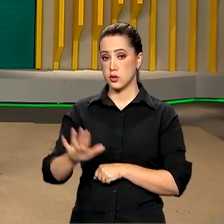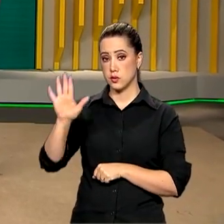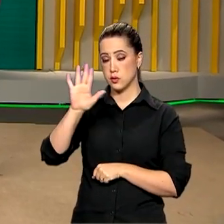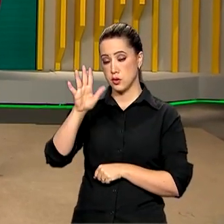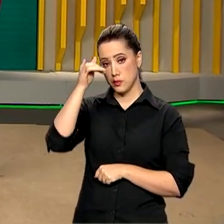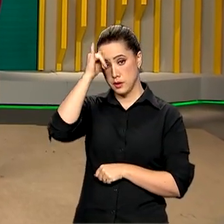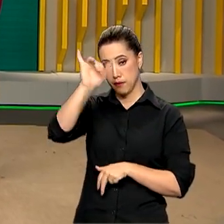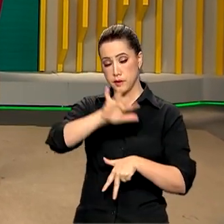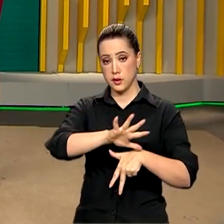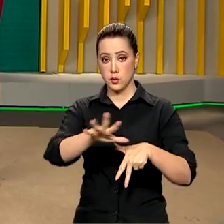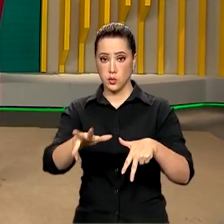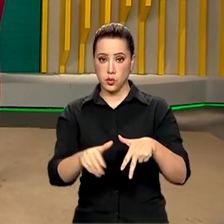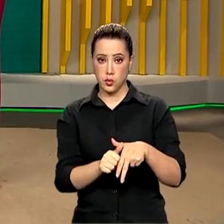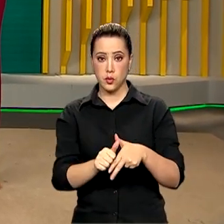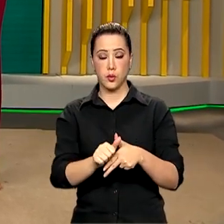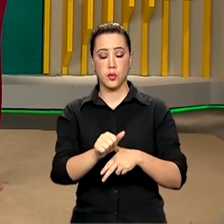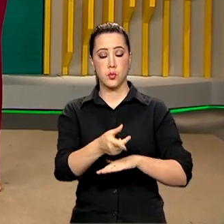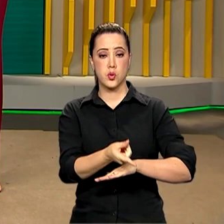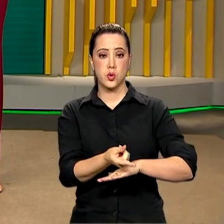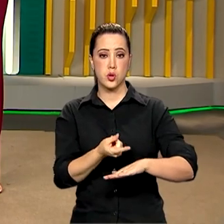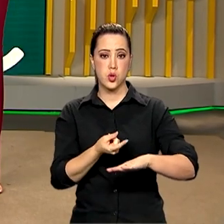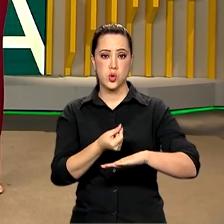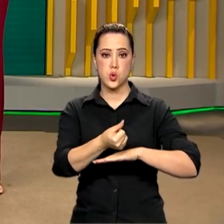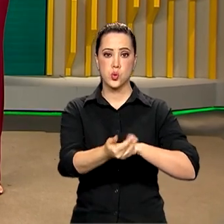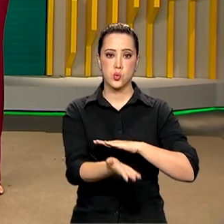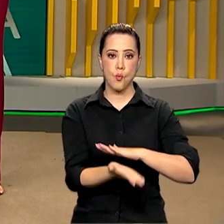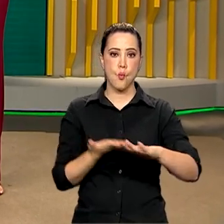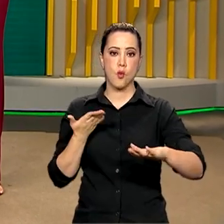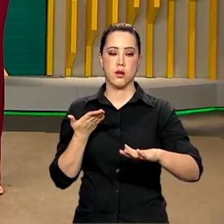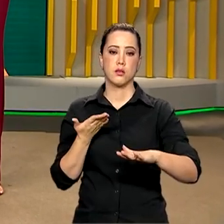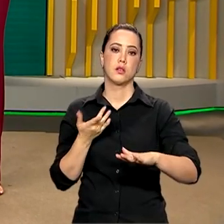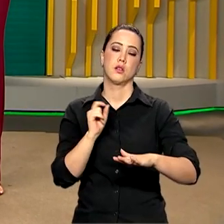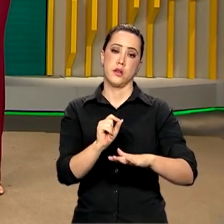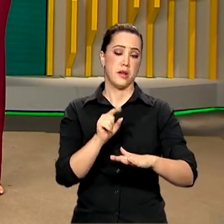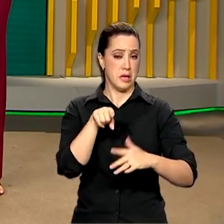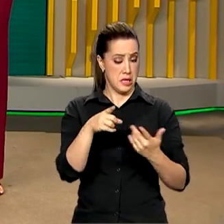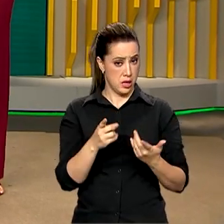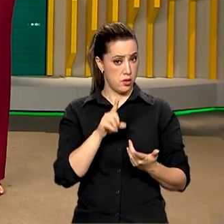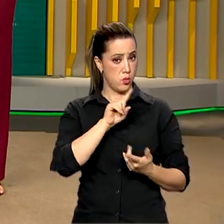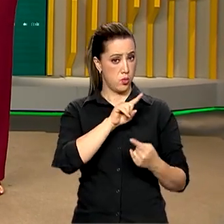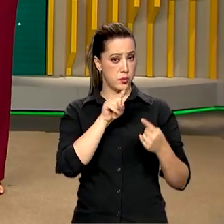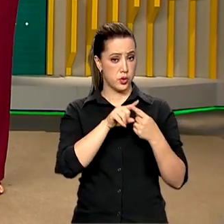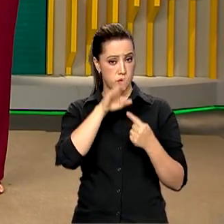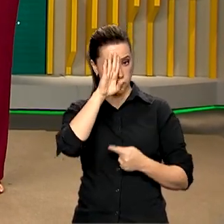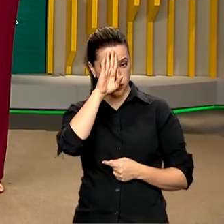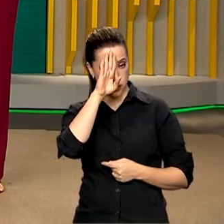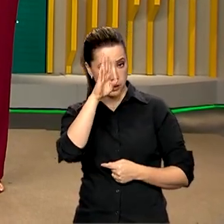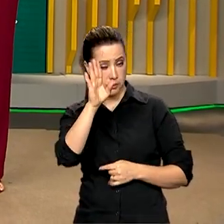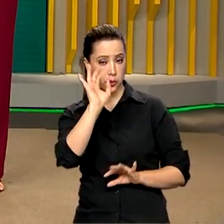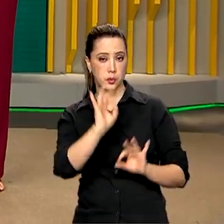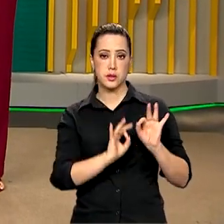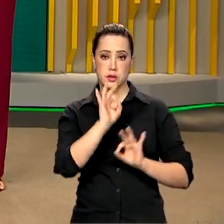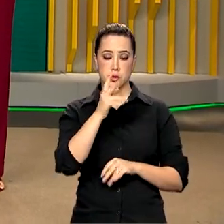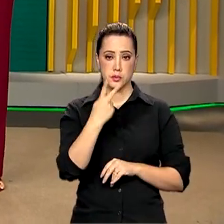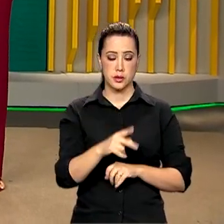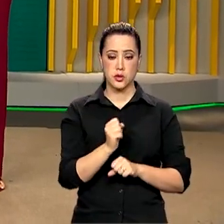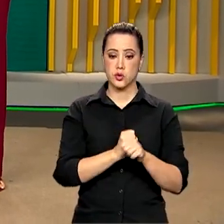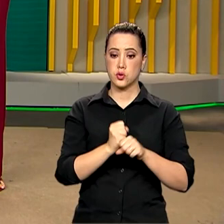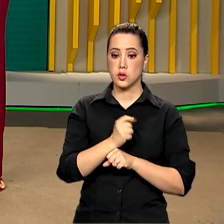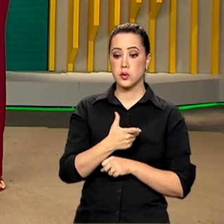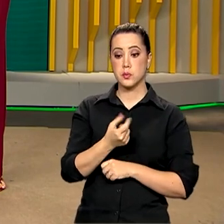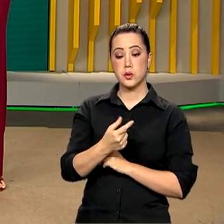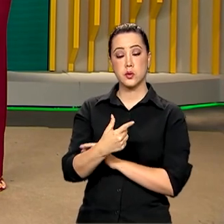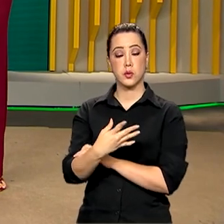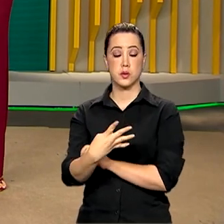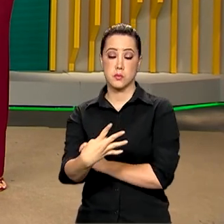Combate à Corrupção e à Lavagem de Dinheiro, ENCLA. Entre os temas prioritários do planejamento para esse ano e para 2024,